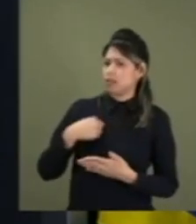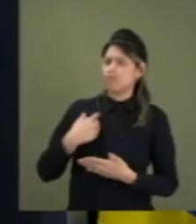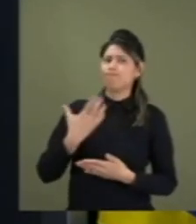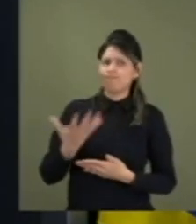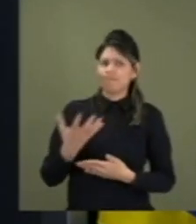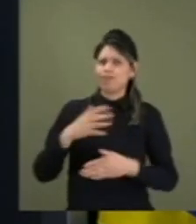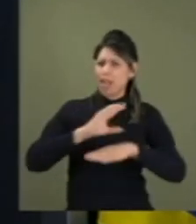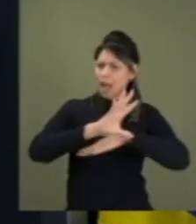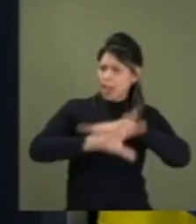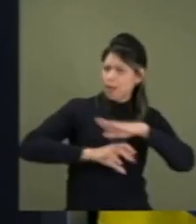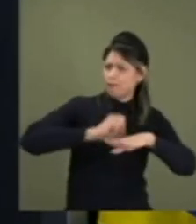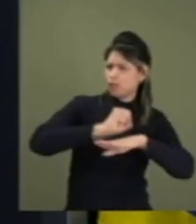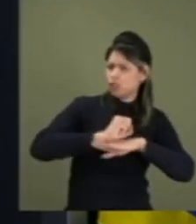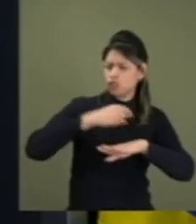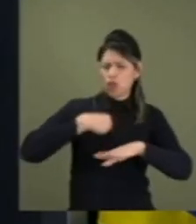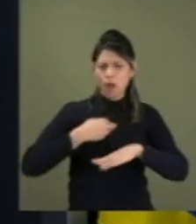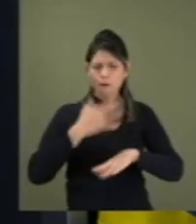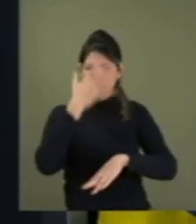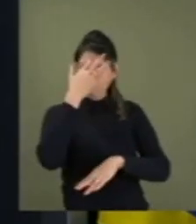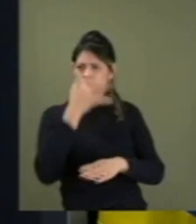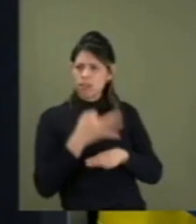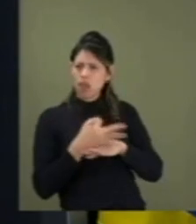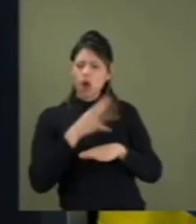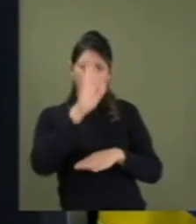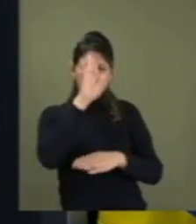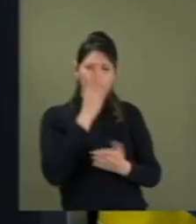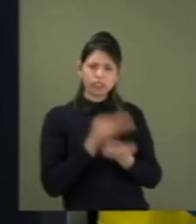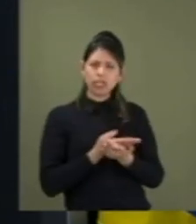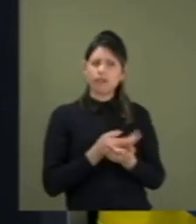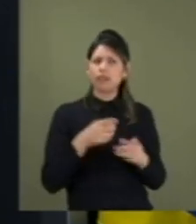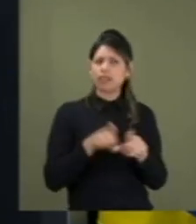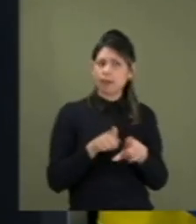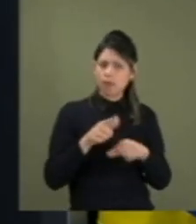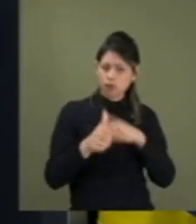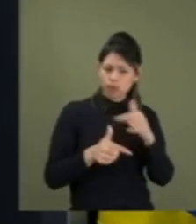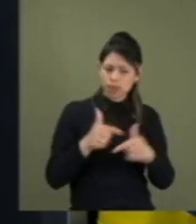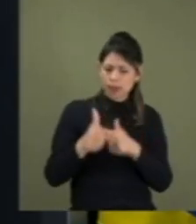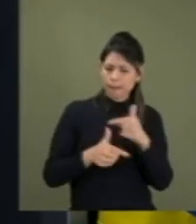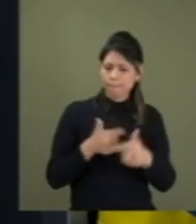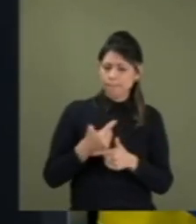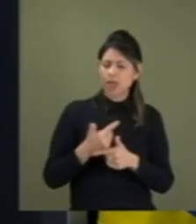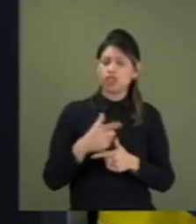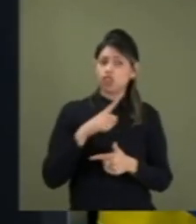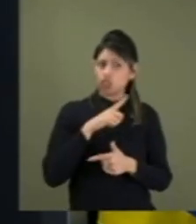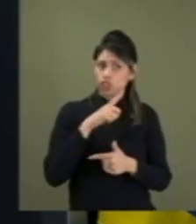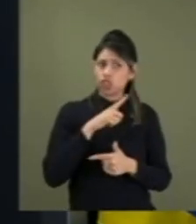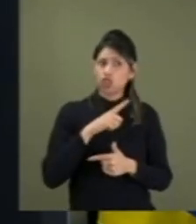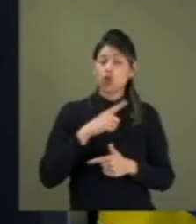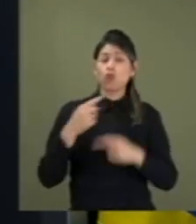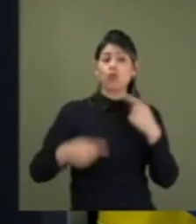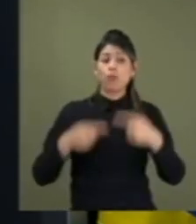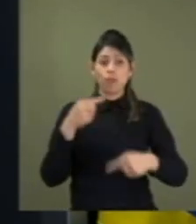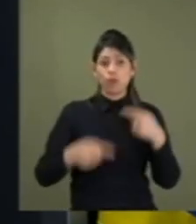a um trabalho que colocou políticos poderosos,